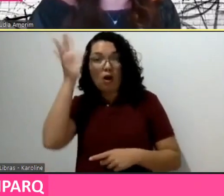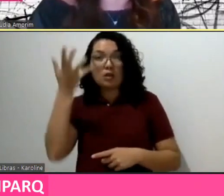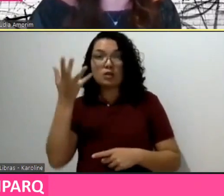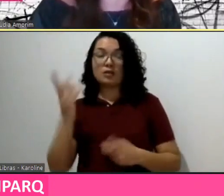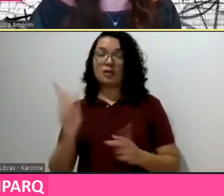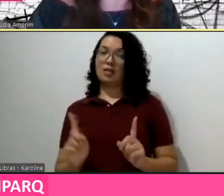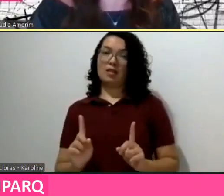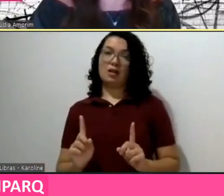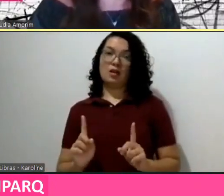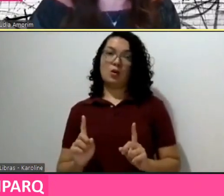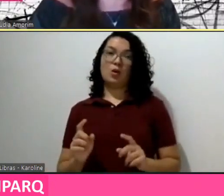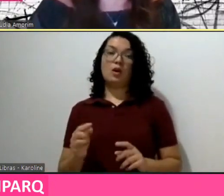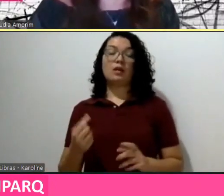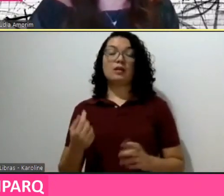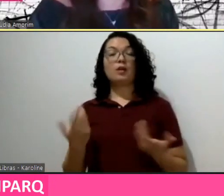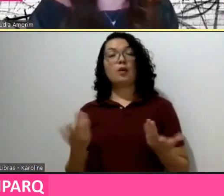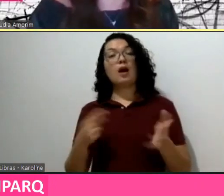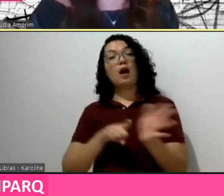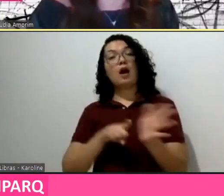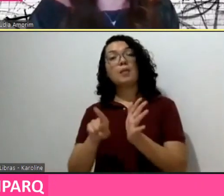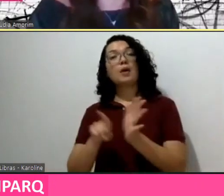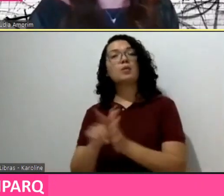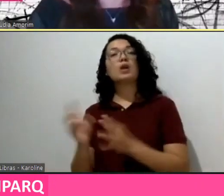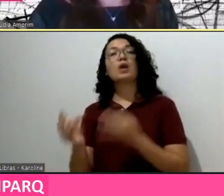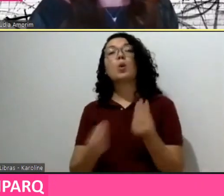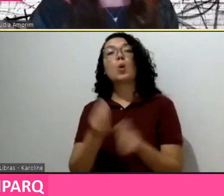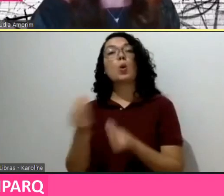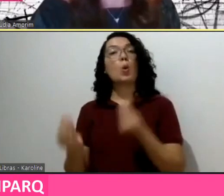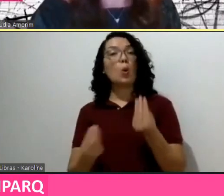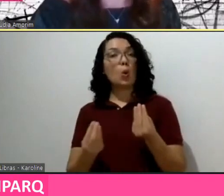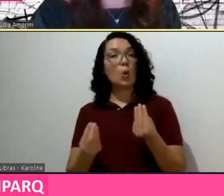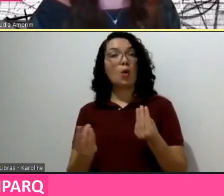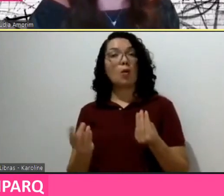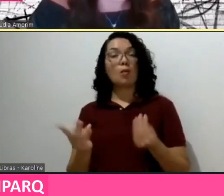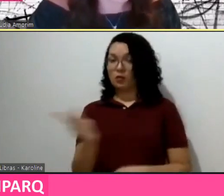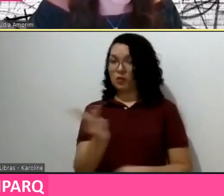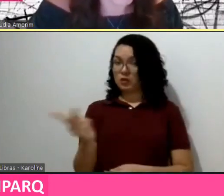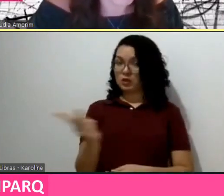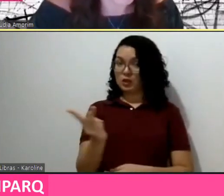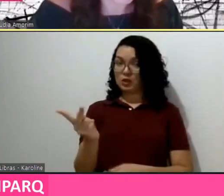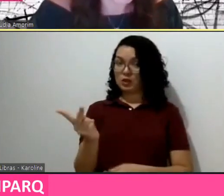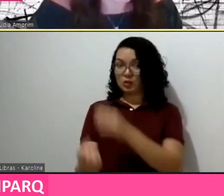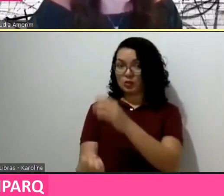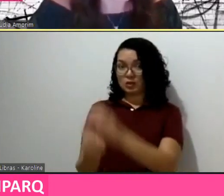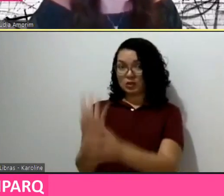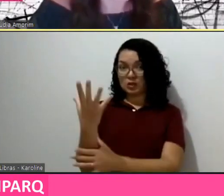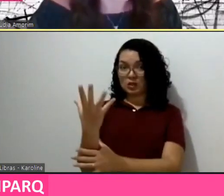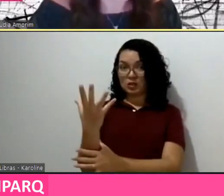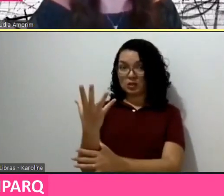multidisciplinaridade nas escolas de vocês? Deu para entender, Jorge?